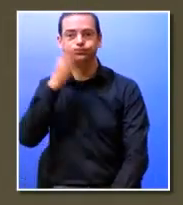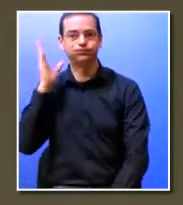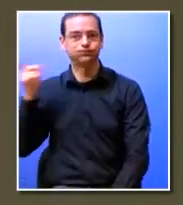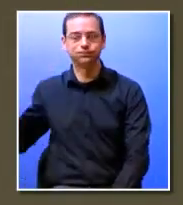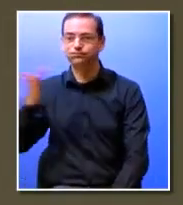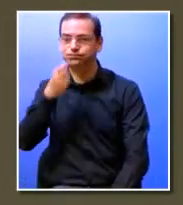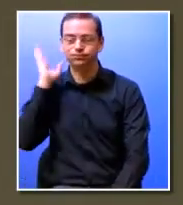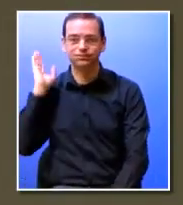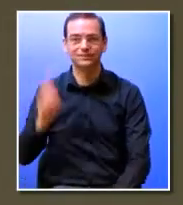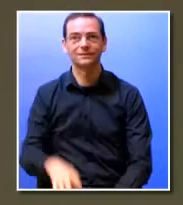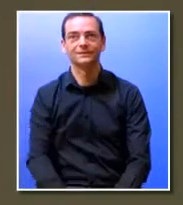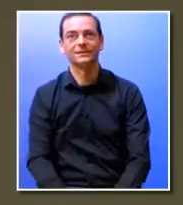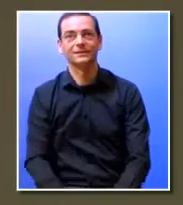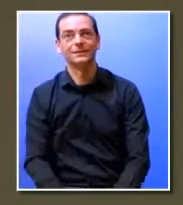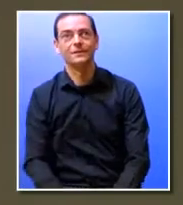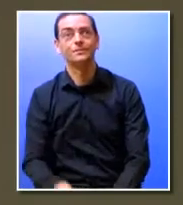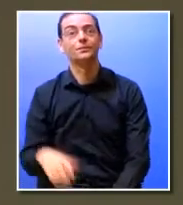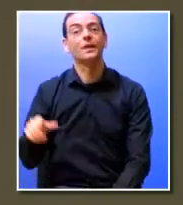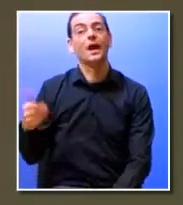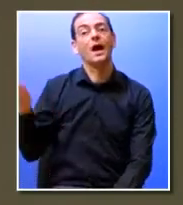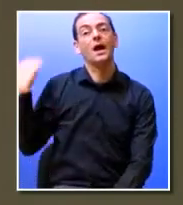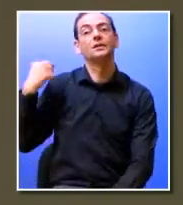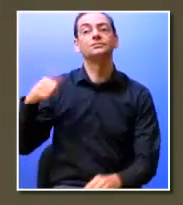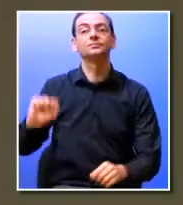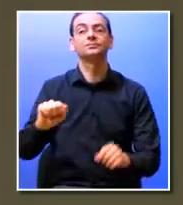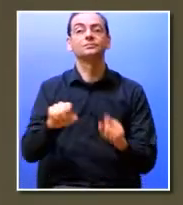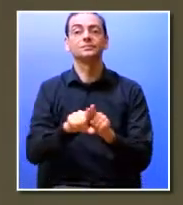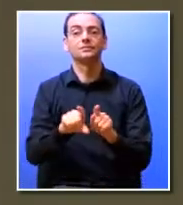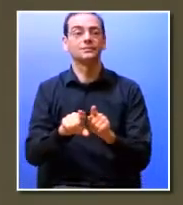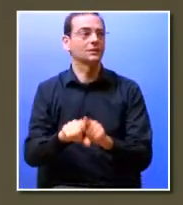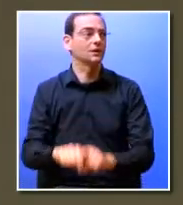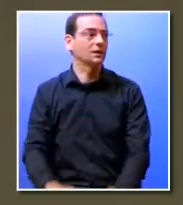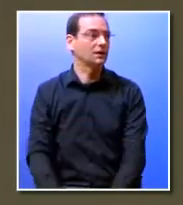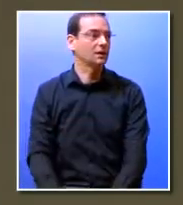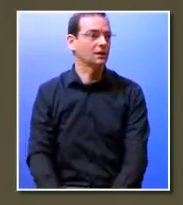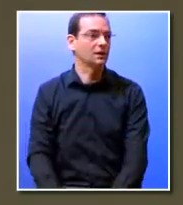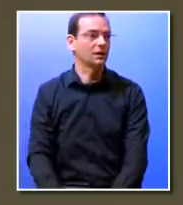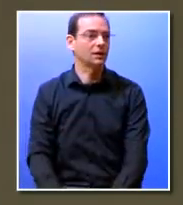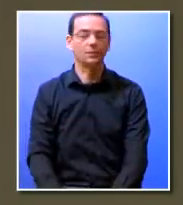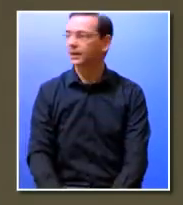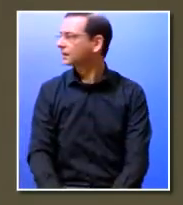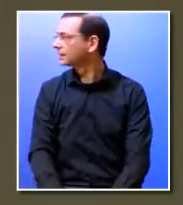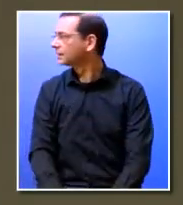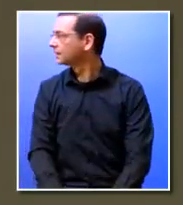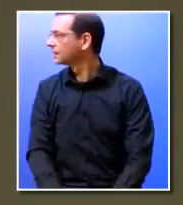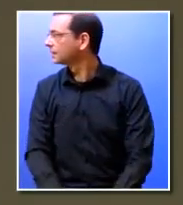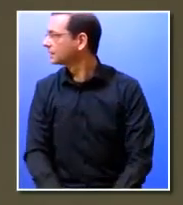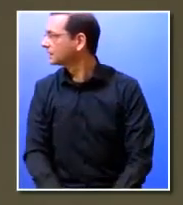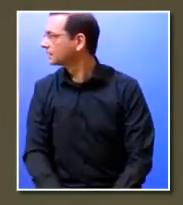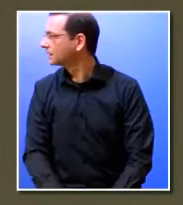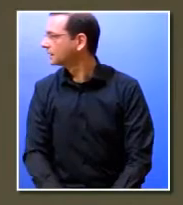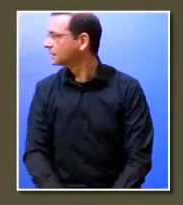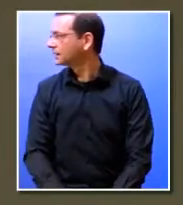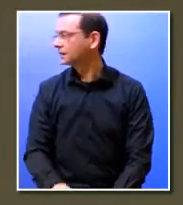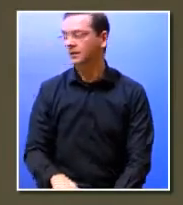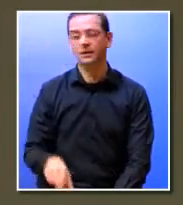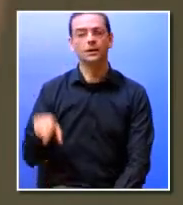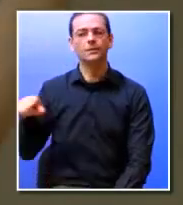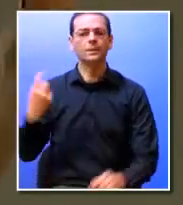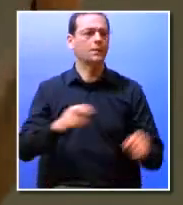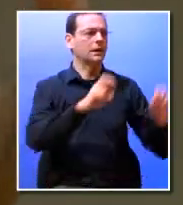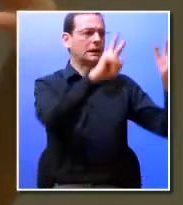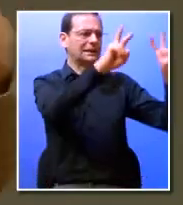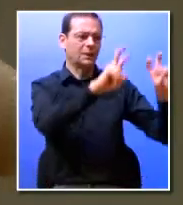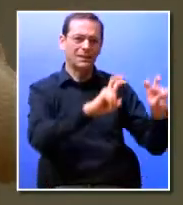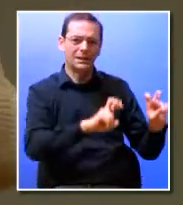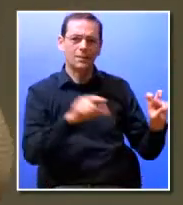e de facto quando fiz este exercício de action learning com o tema da formação em contexto de trabalho e é um tema tão lato que vai tocar em tantos subtemas e